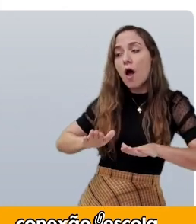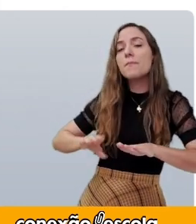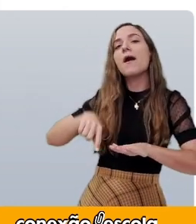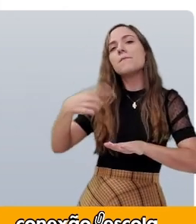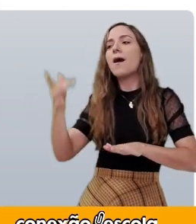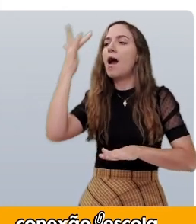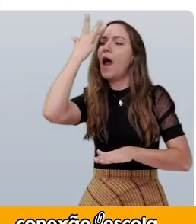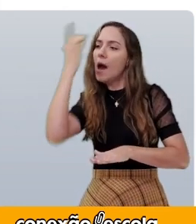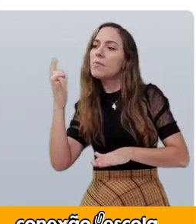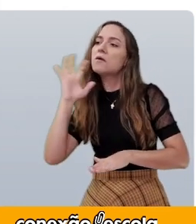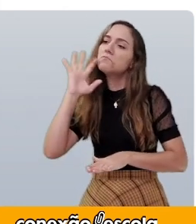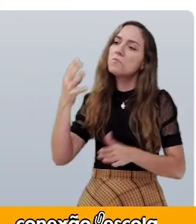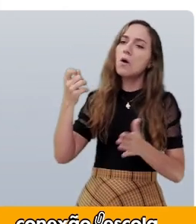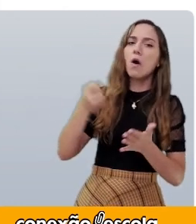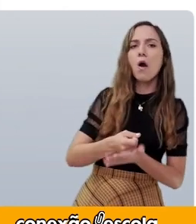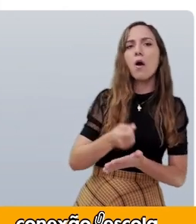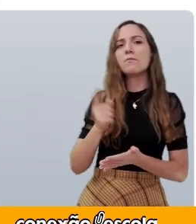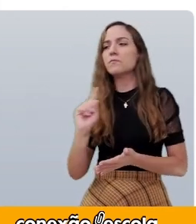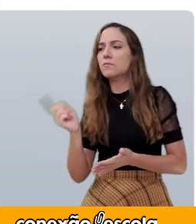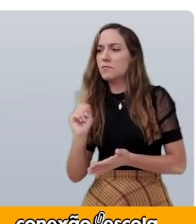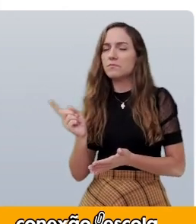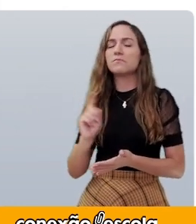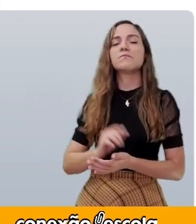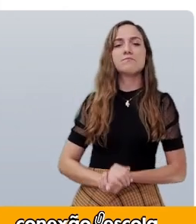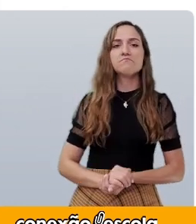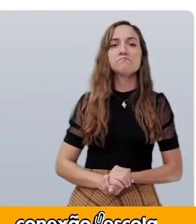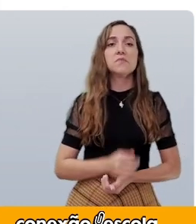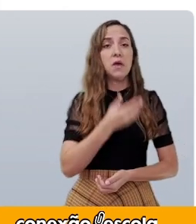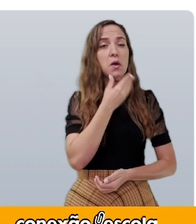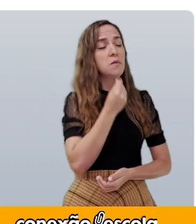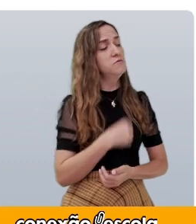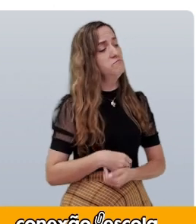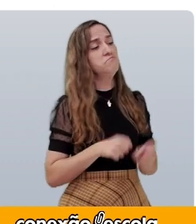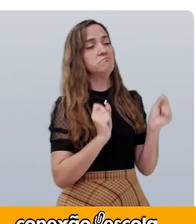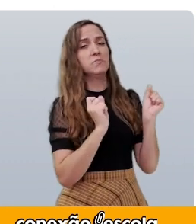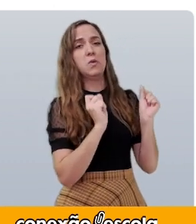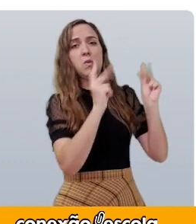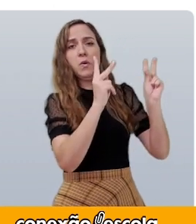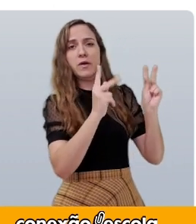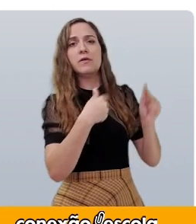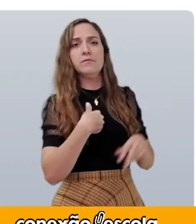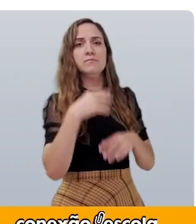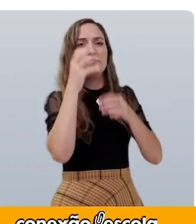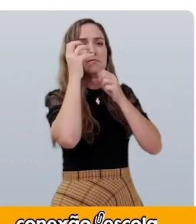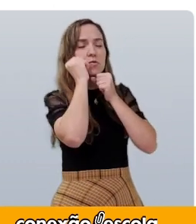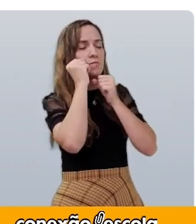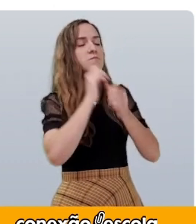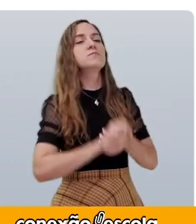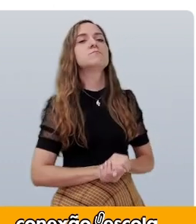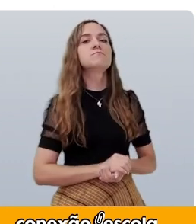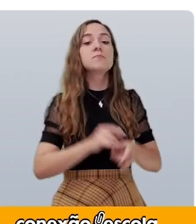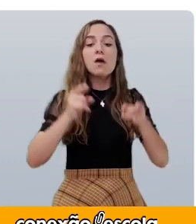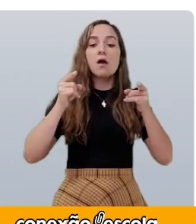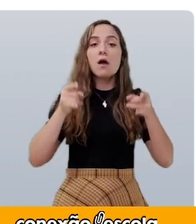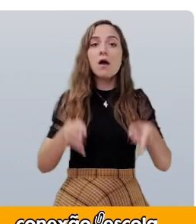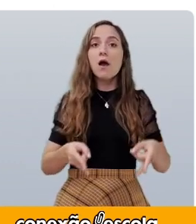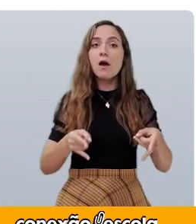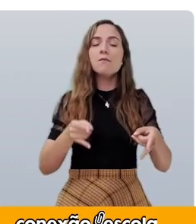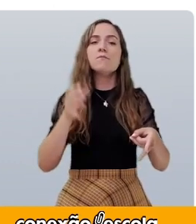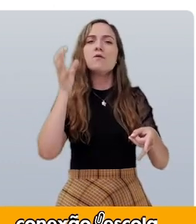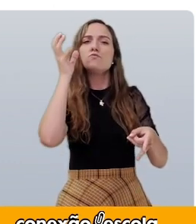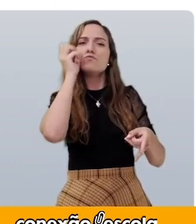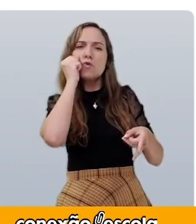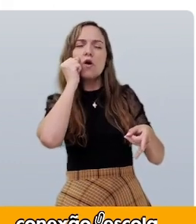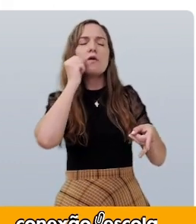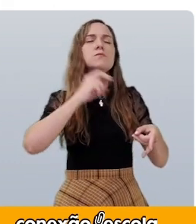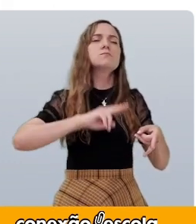decisão para o dia seguinte. E o homem ficou sem dormir. De